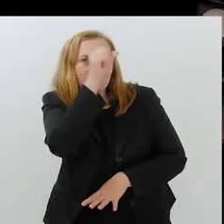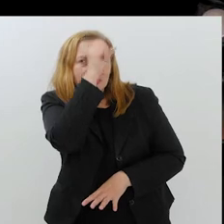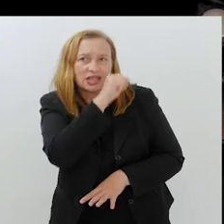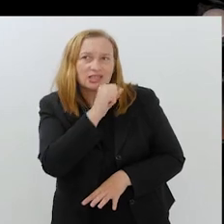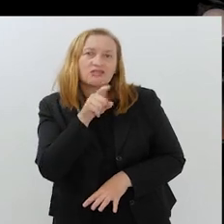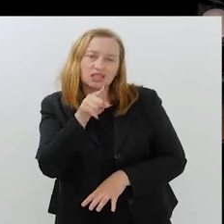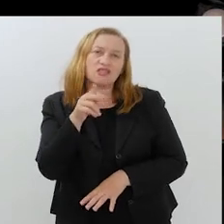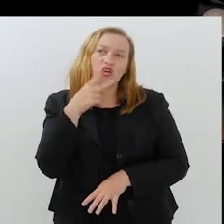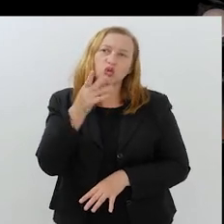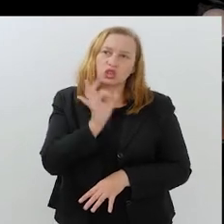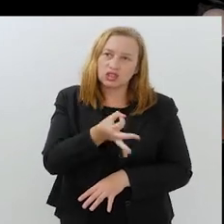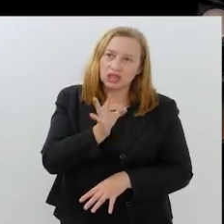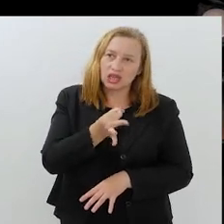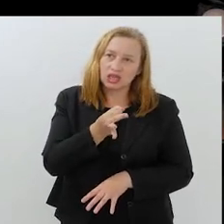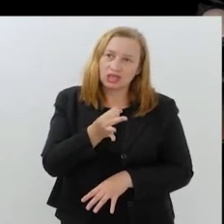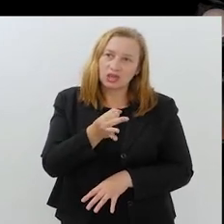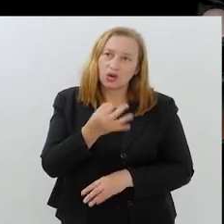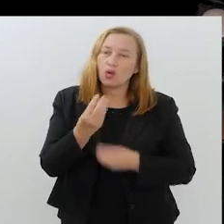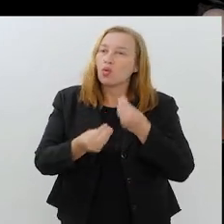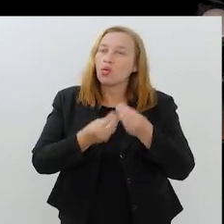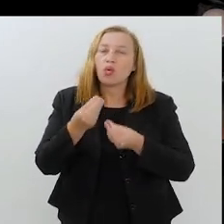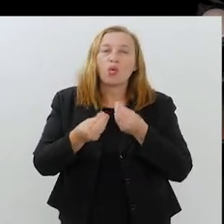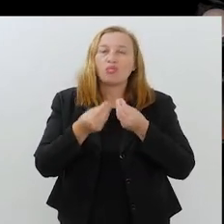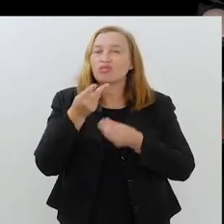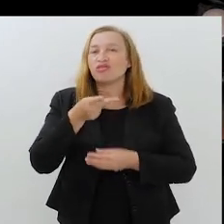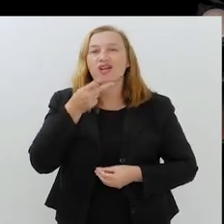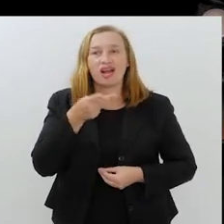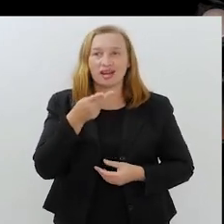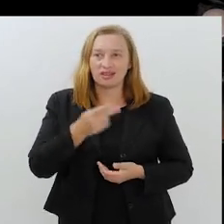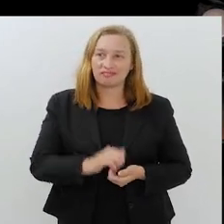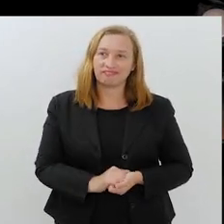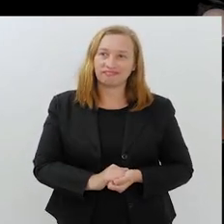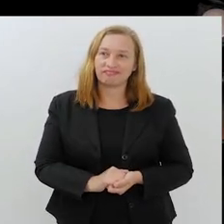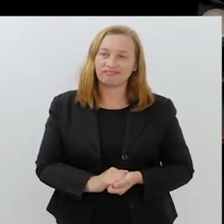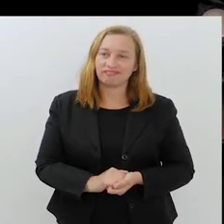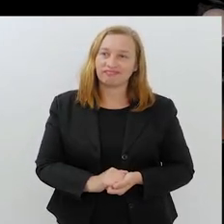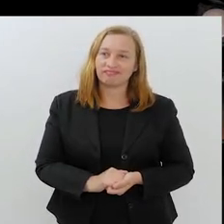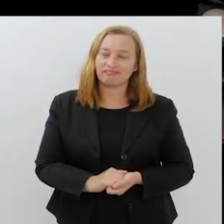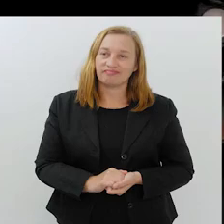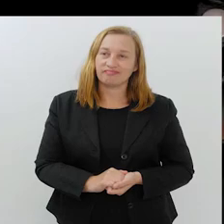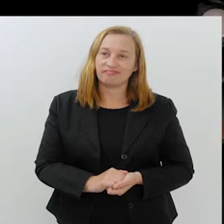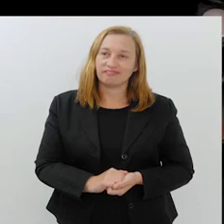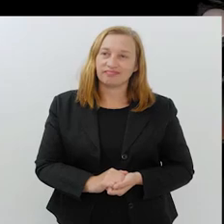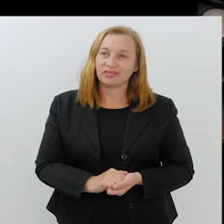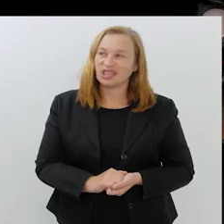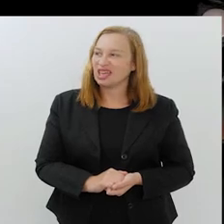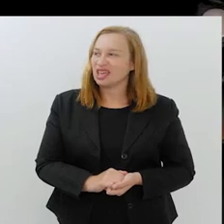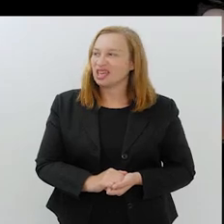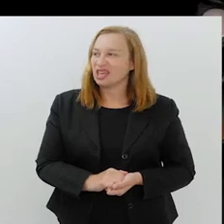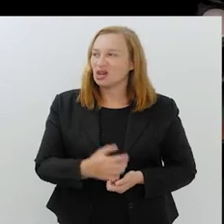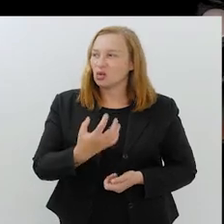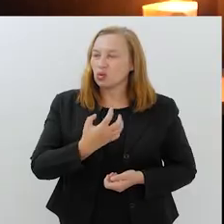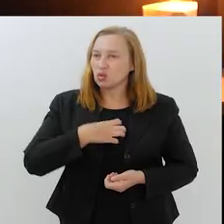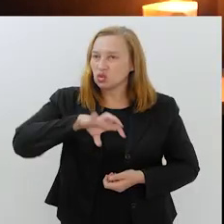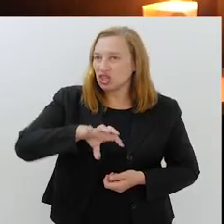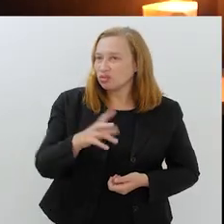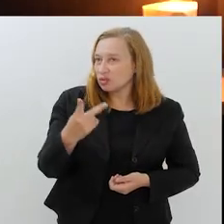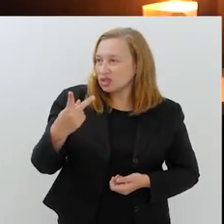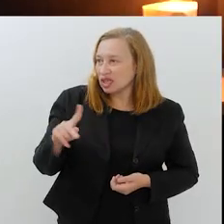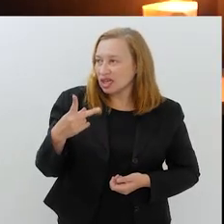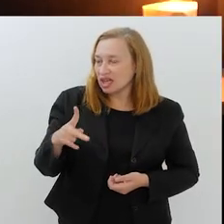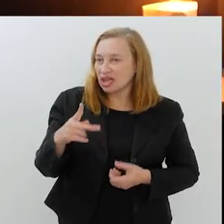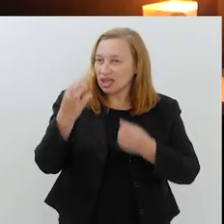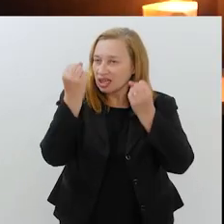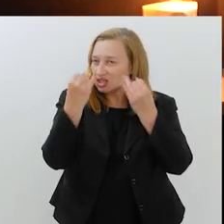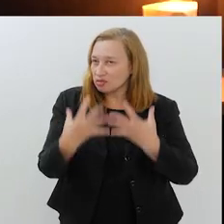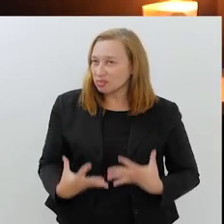Mas você aprende, e você falou certo, a forma que ele fala. Ele fala de uma forma, não é que seja convincente,